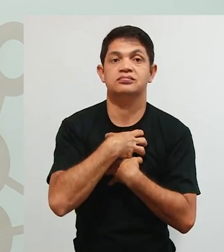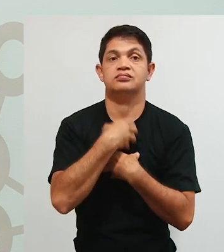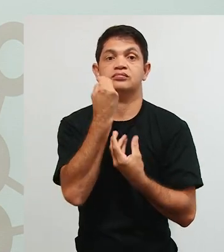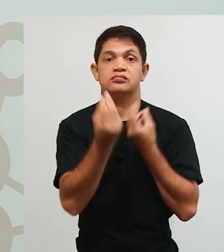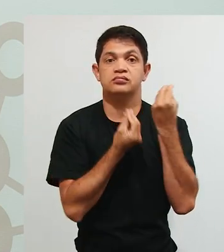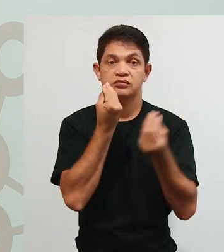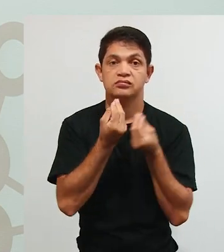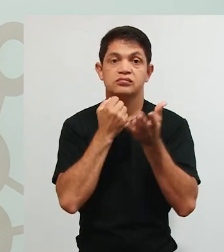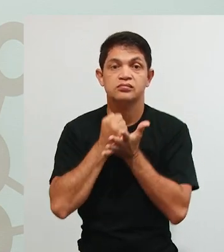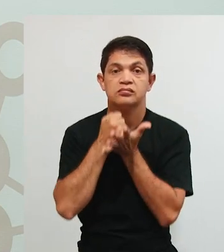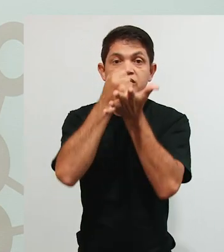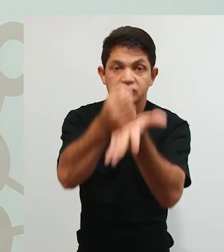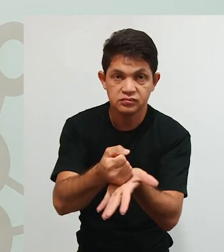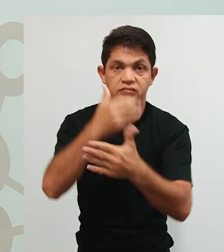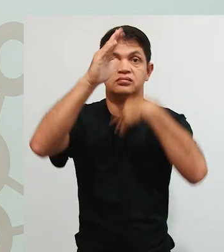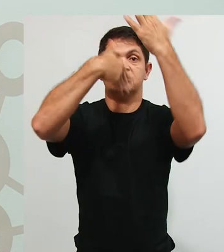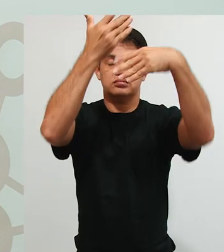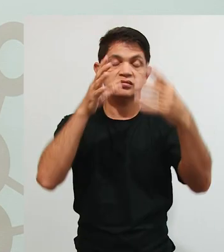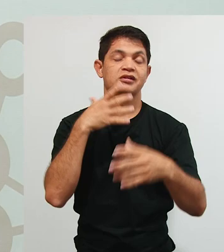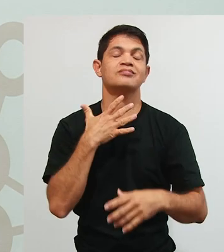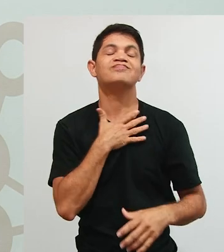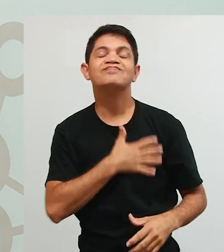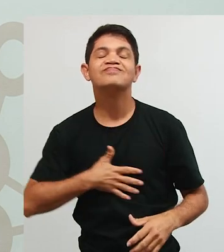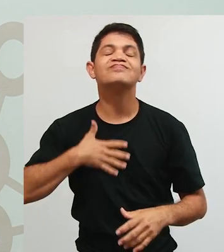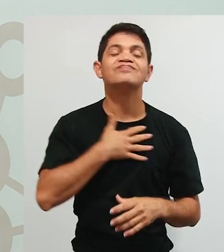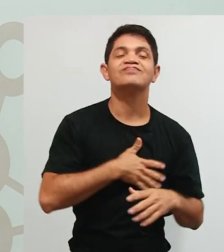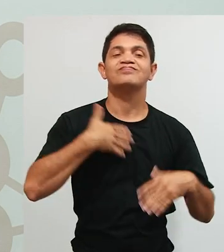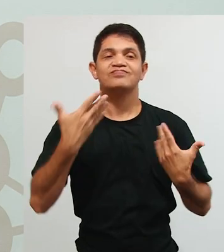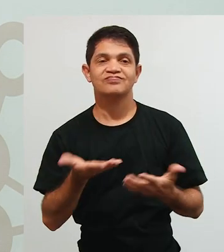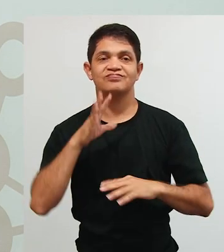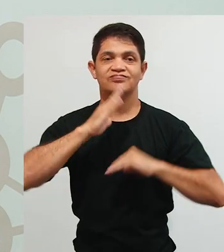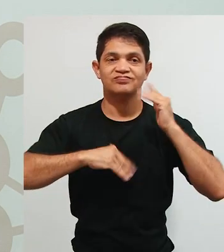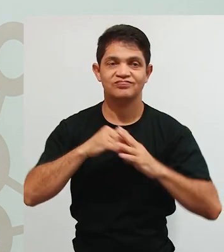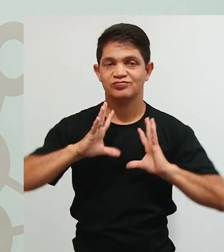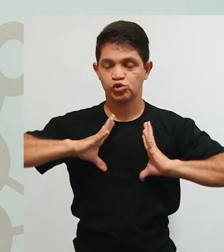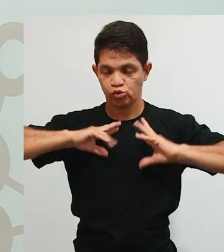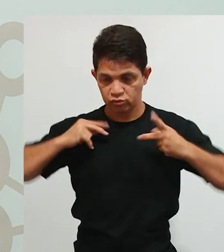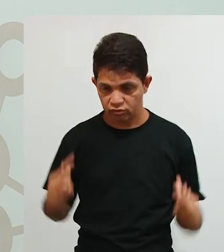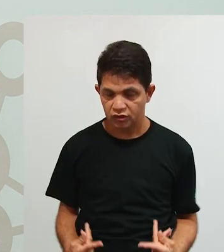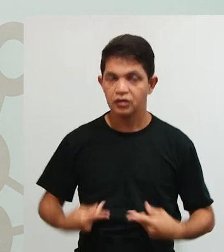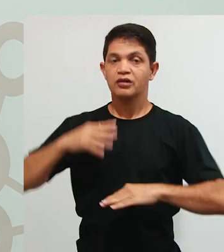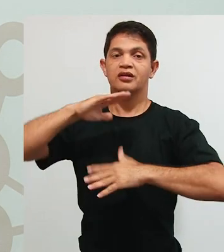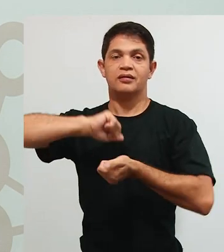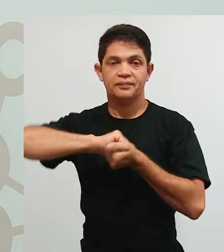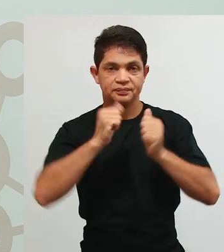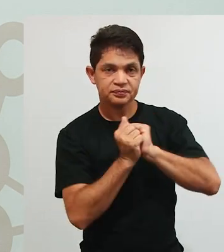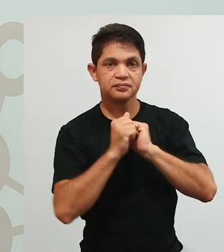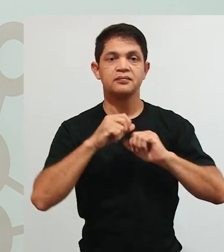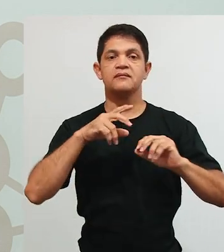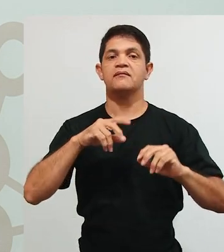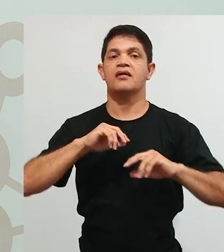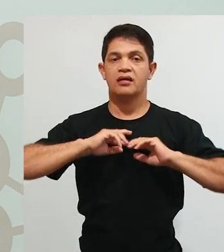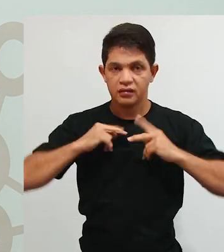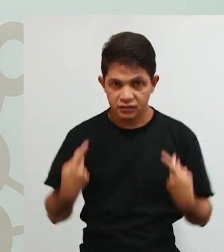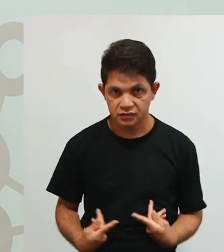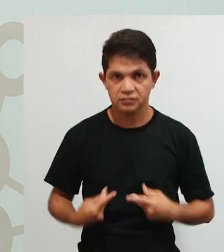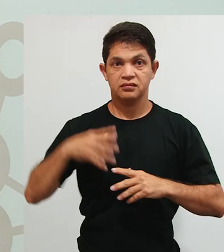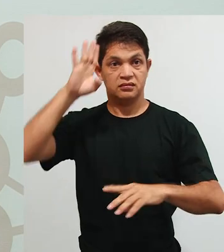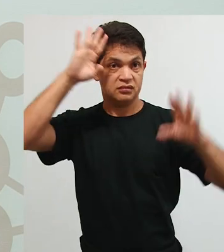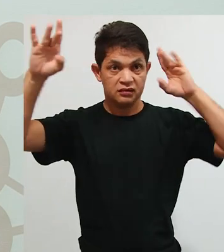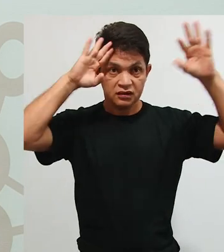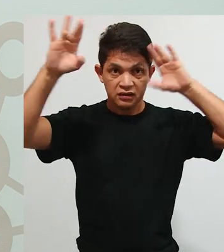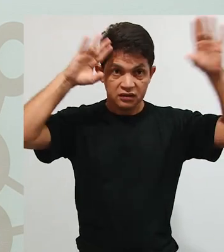para o desenvolvimento saudável do ser humano em todos os aspectos. Então, o interacionismo, as teorias